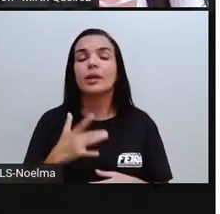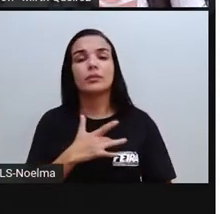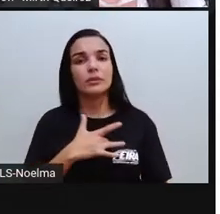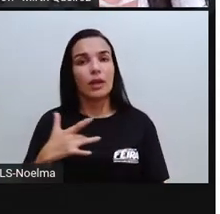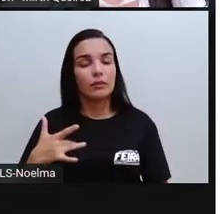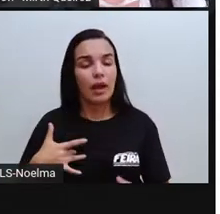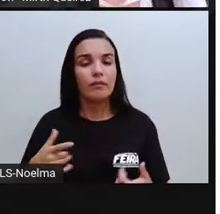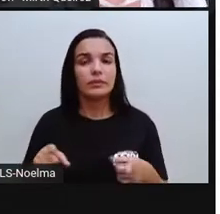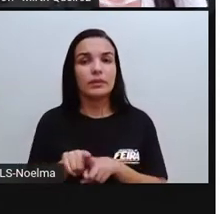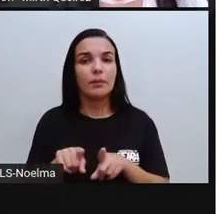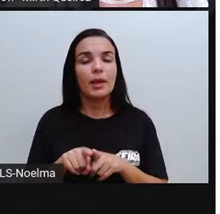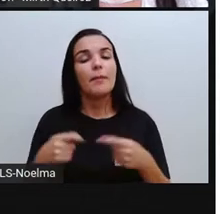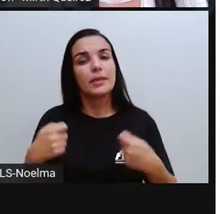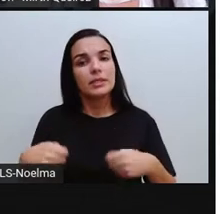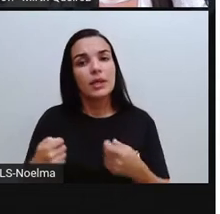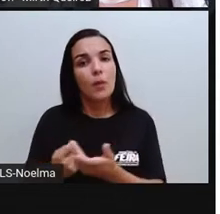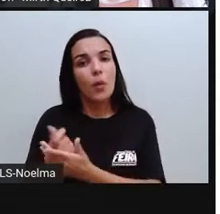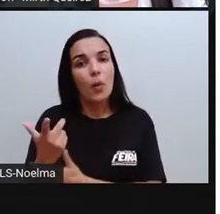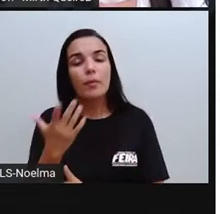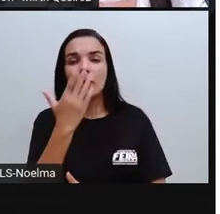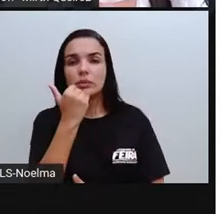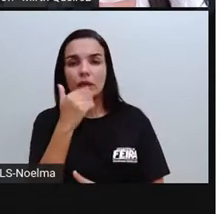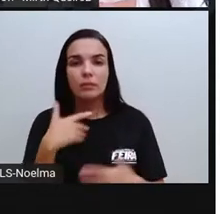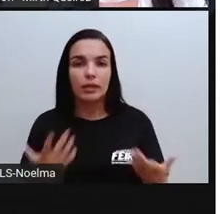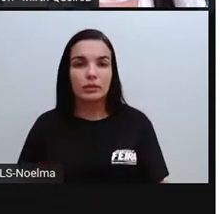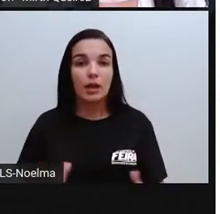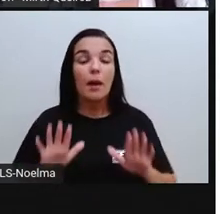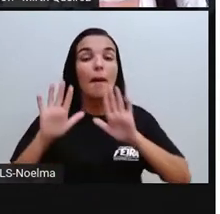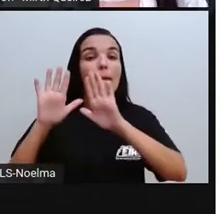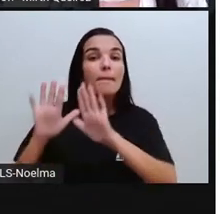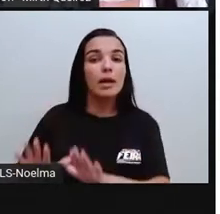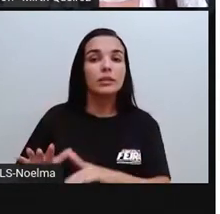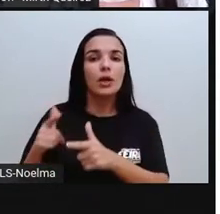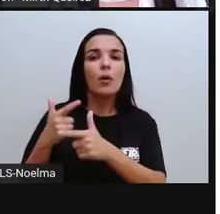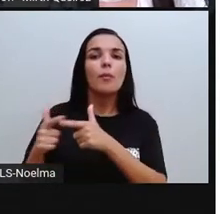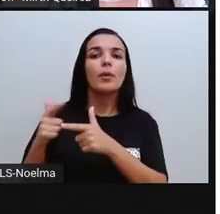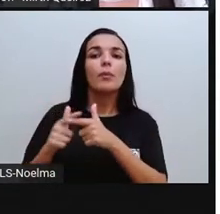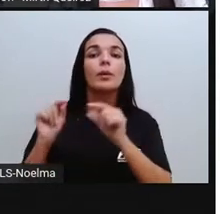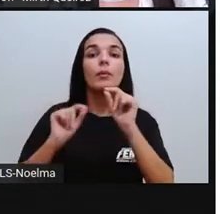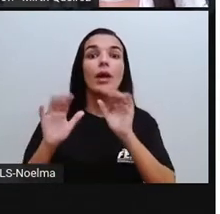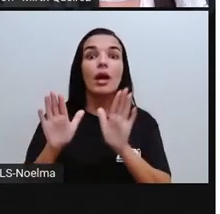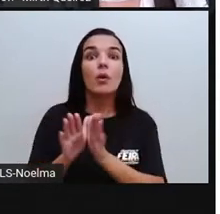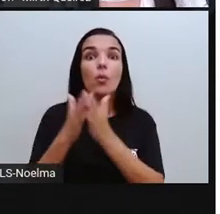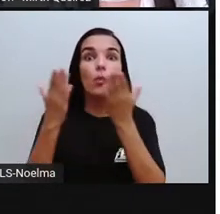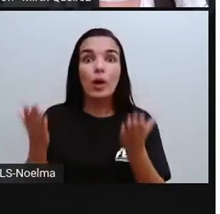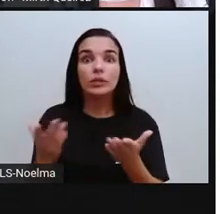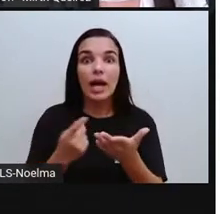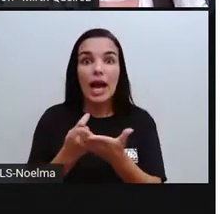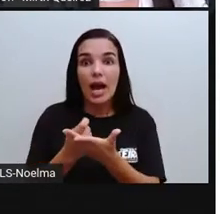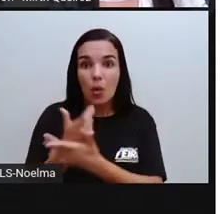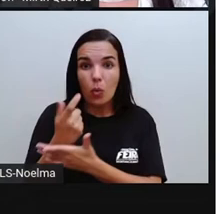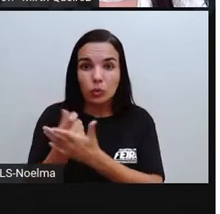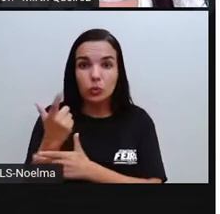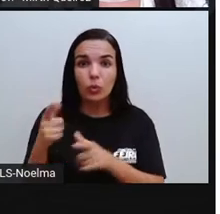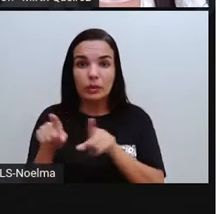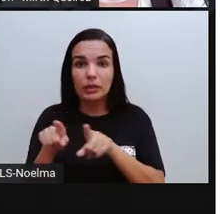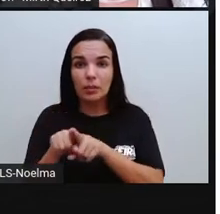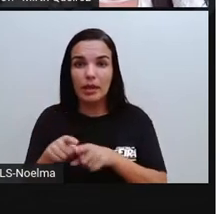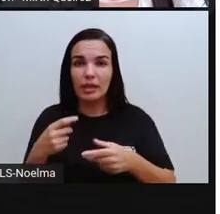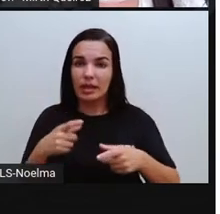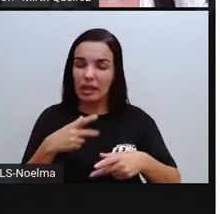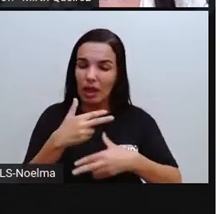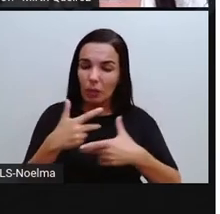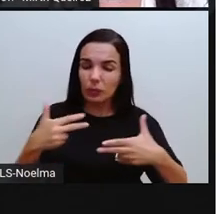Então, precisamos consumir esses alimentos. O problema é quando o consumo de bens e serviços acontece de forma